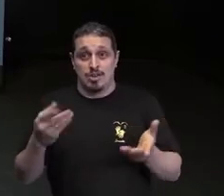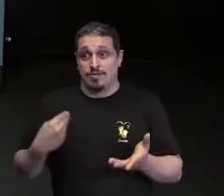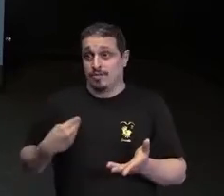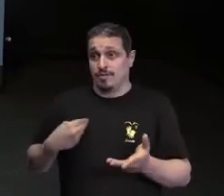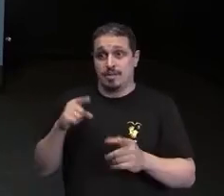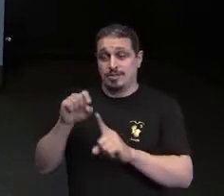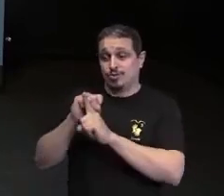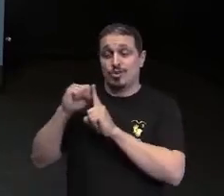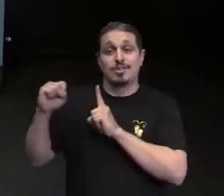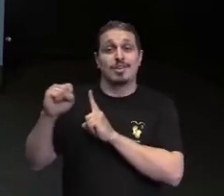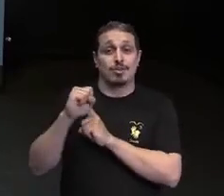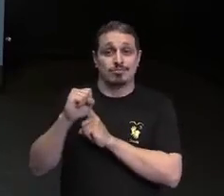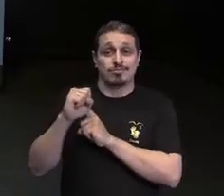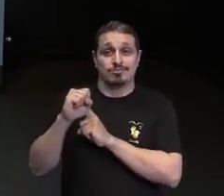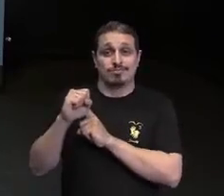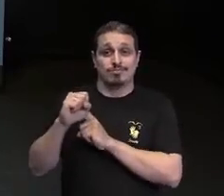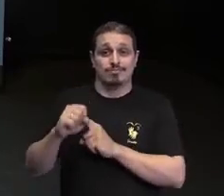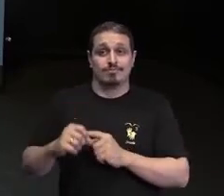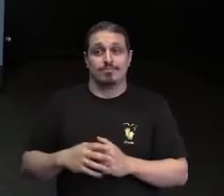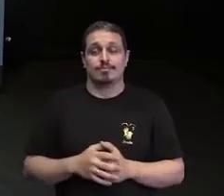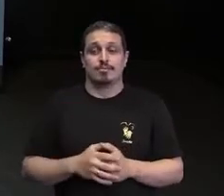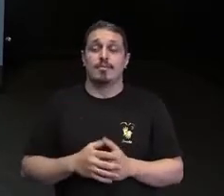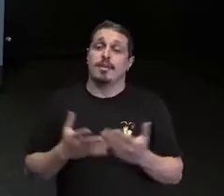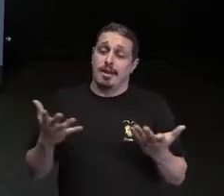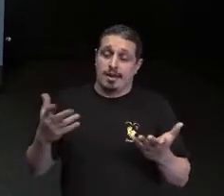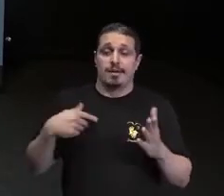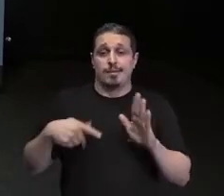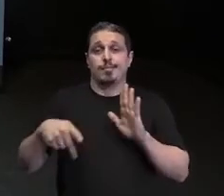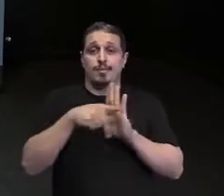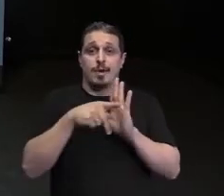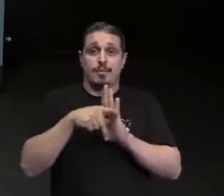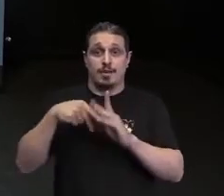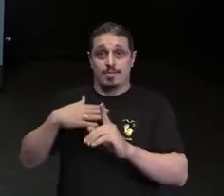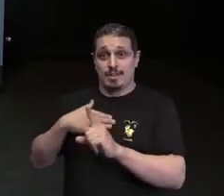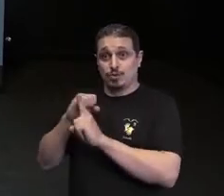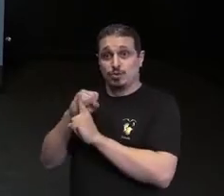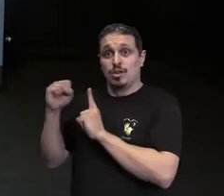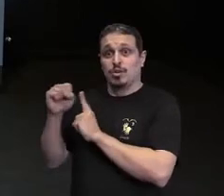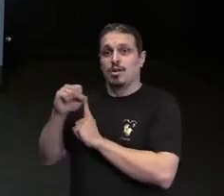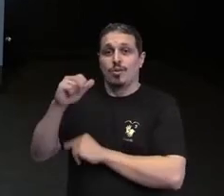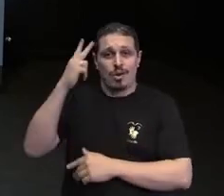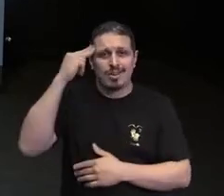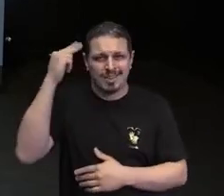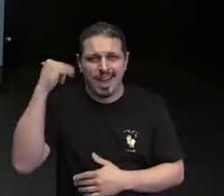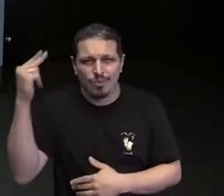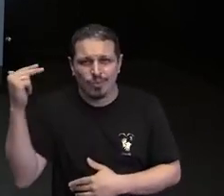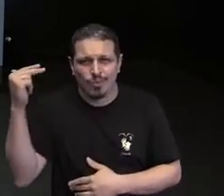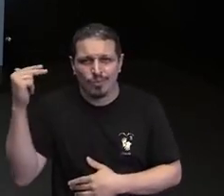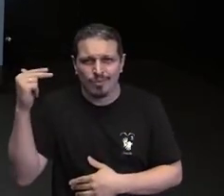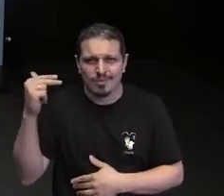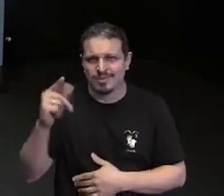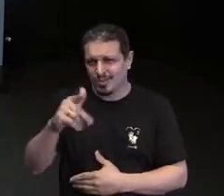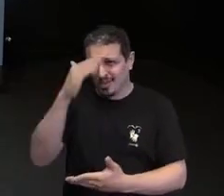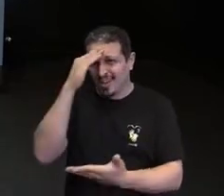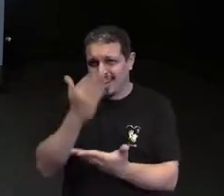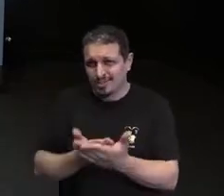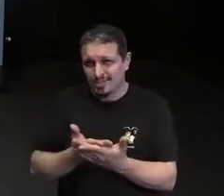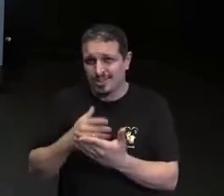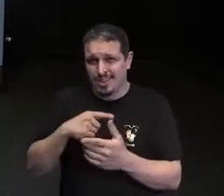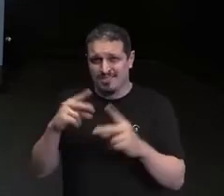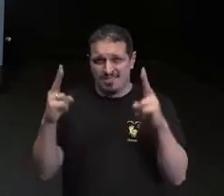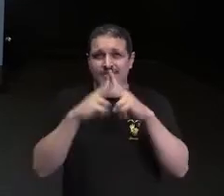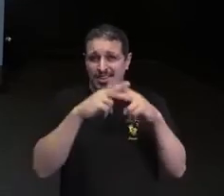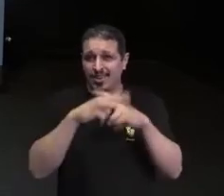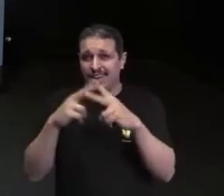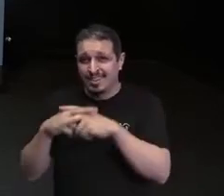crianças, a sociedade, ainda normalizam que eles sejam violentados verbalmente ou fisicamente